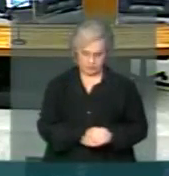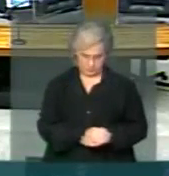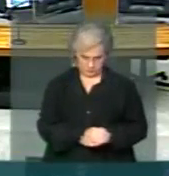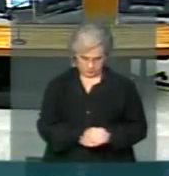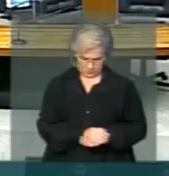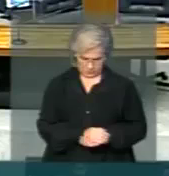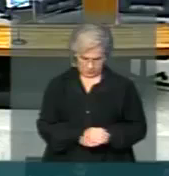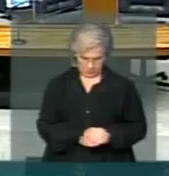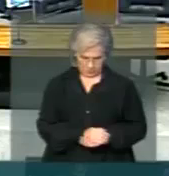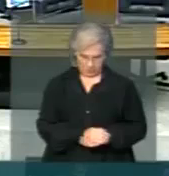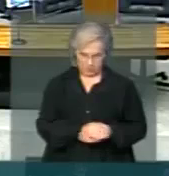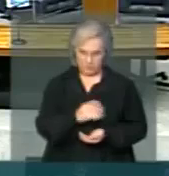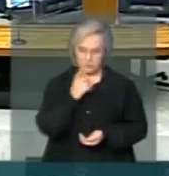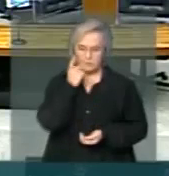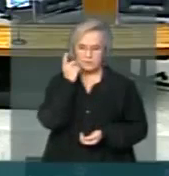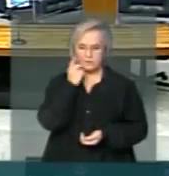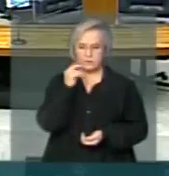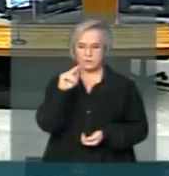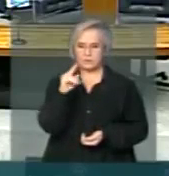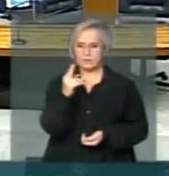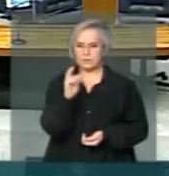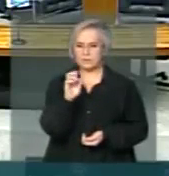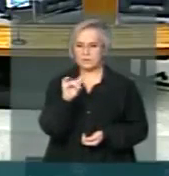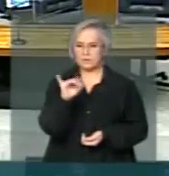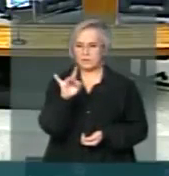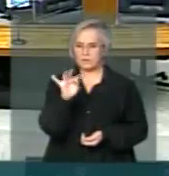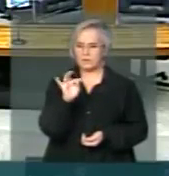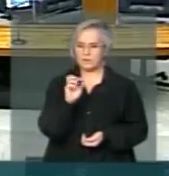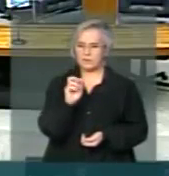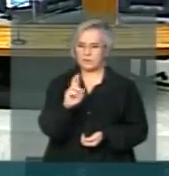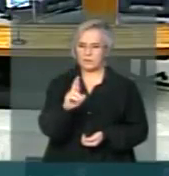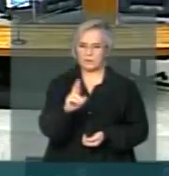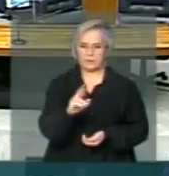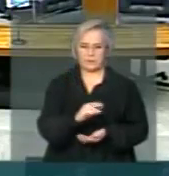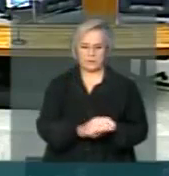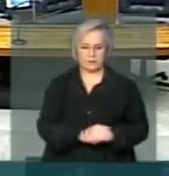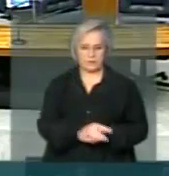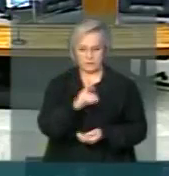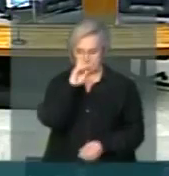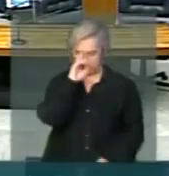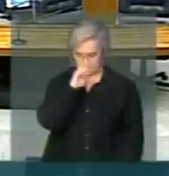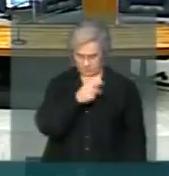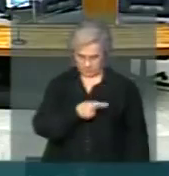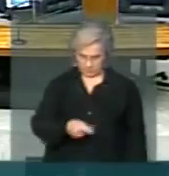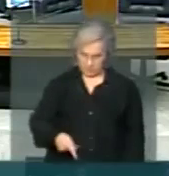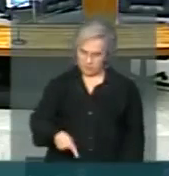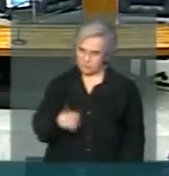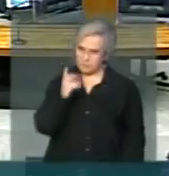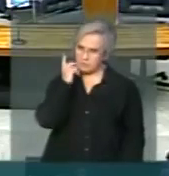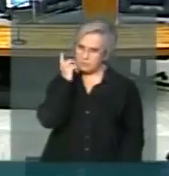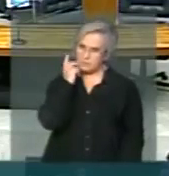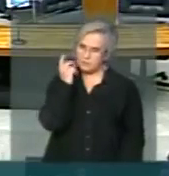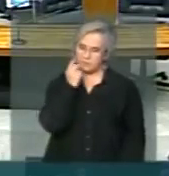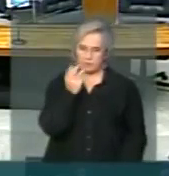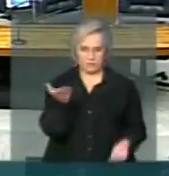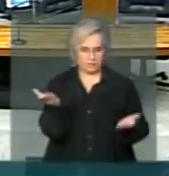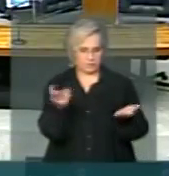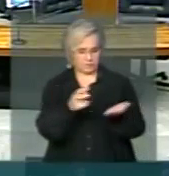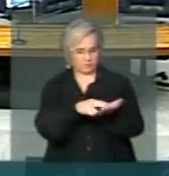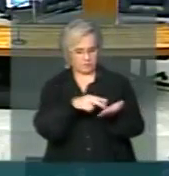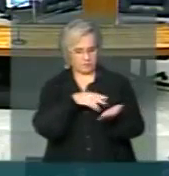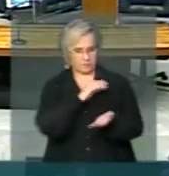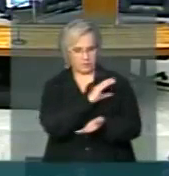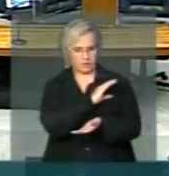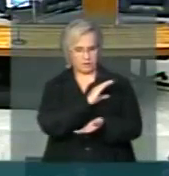para o deputado Heitor Schuss. Senhor Presidente, colegas deputados, tivemos hoje uma audiência pública da Comissão do Meio Ambiente